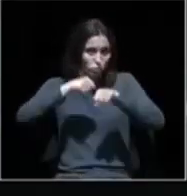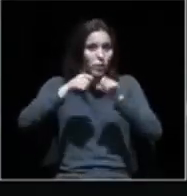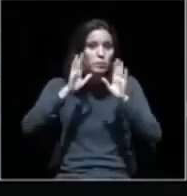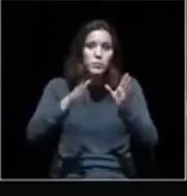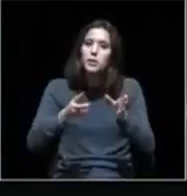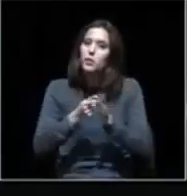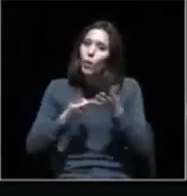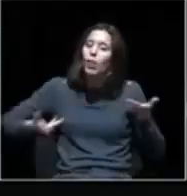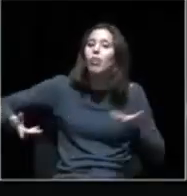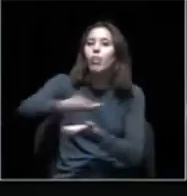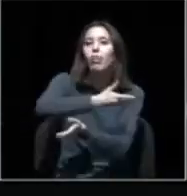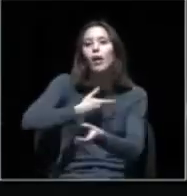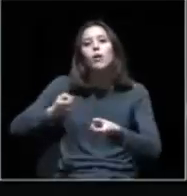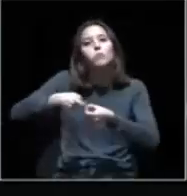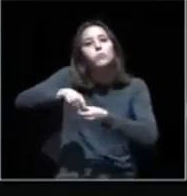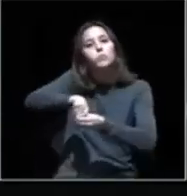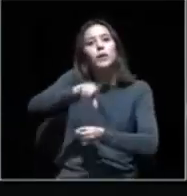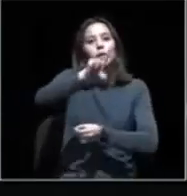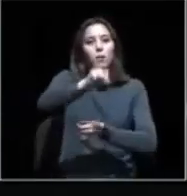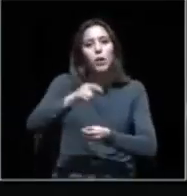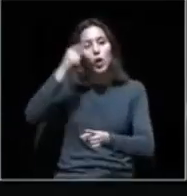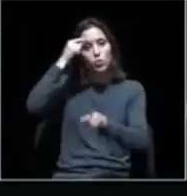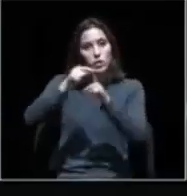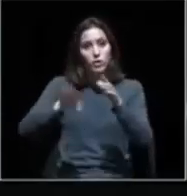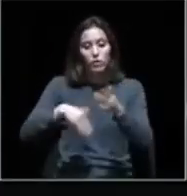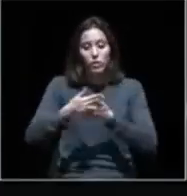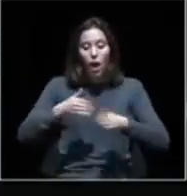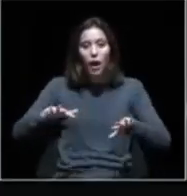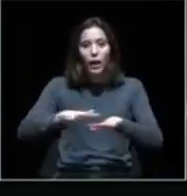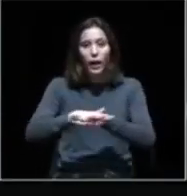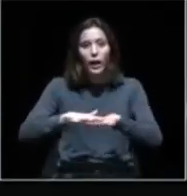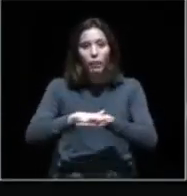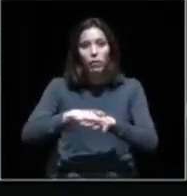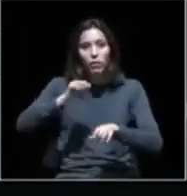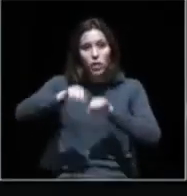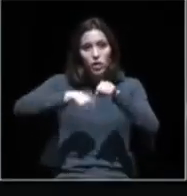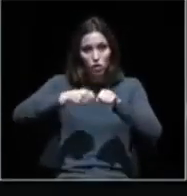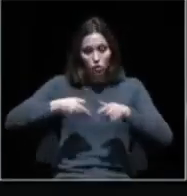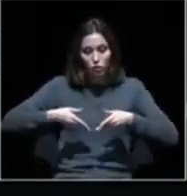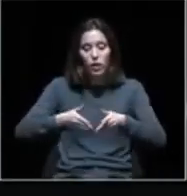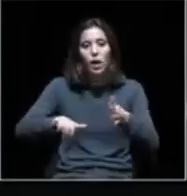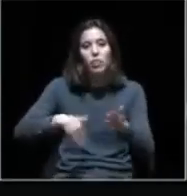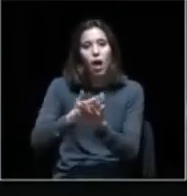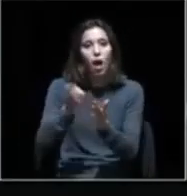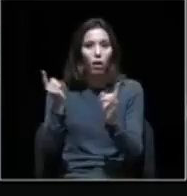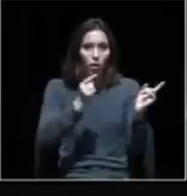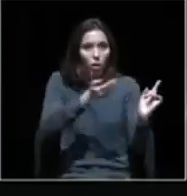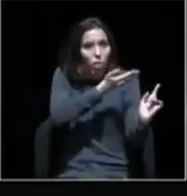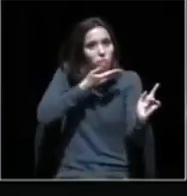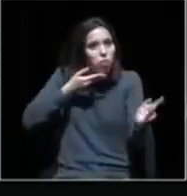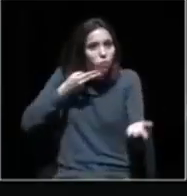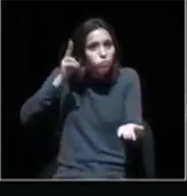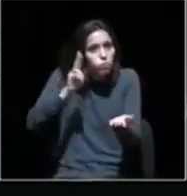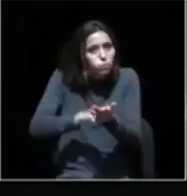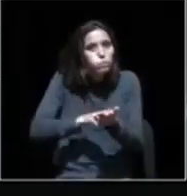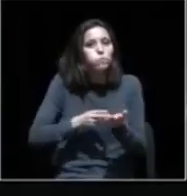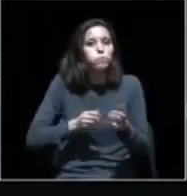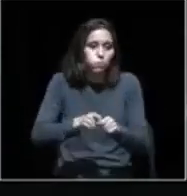envolvidas para que a rede de ciclovias vá ao encontro das necessidades de mobilidade e promova efetivamente este meio de transporte. Obrigada.